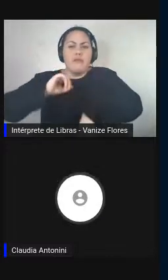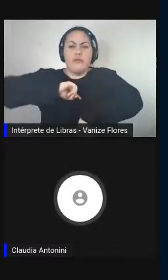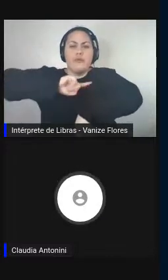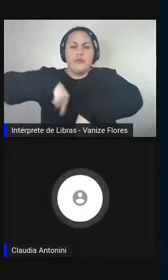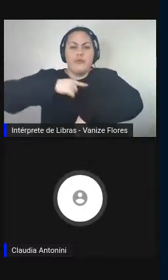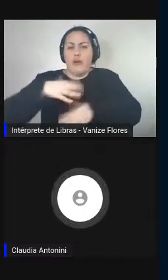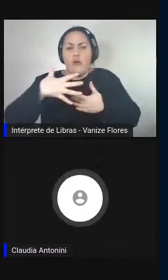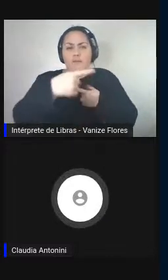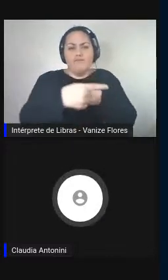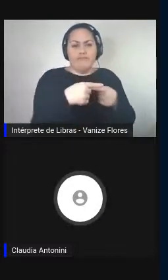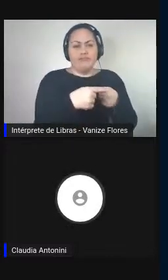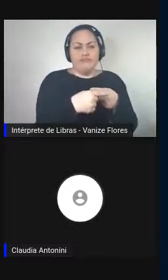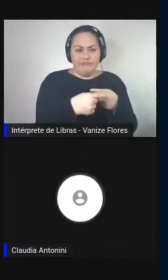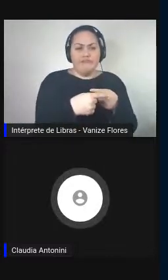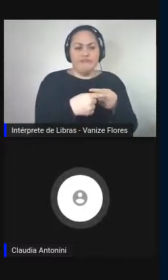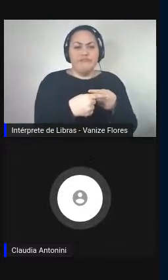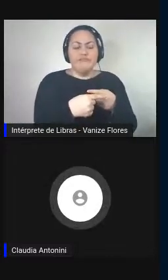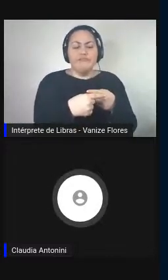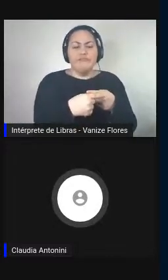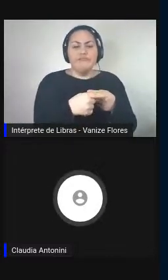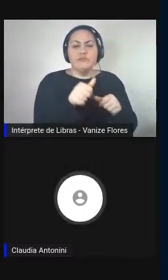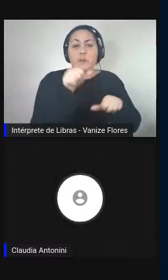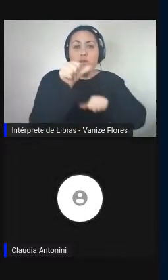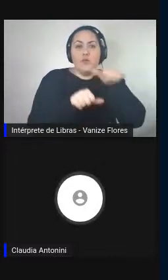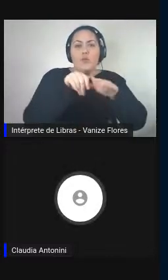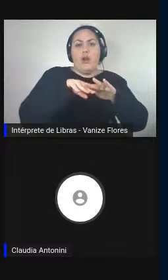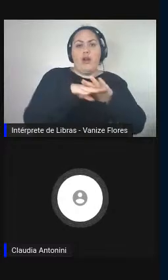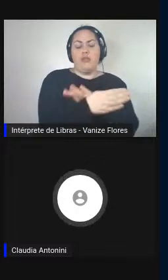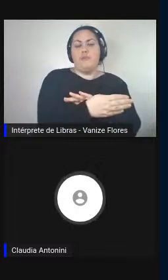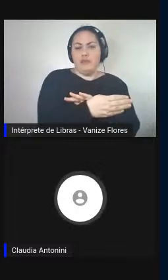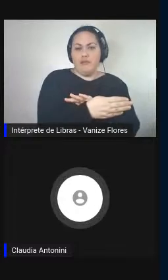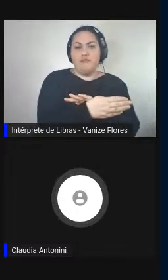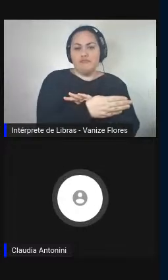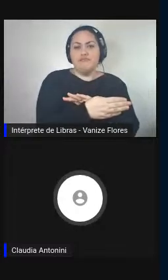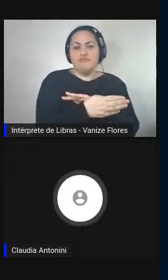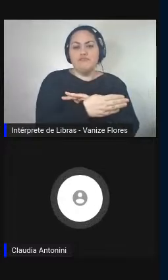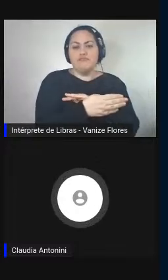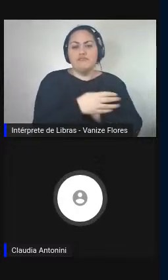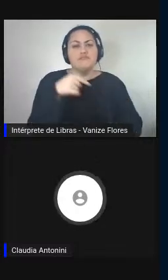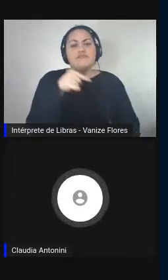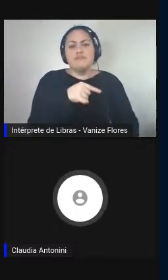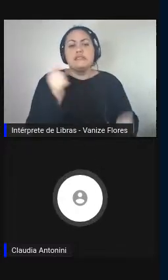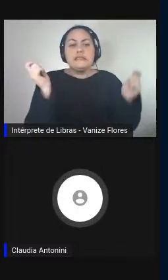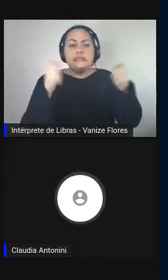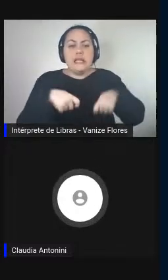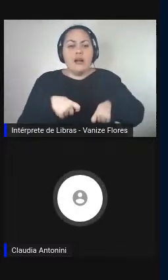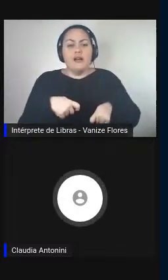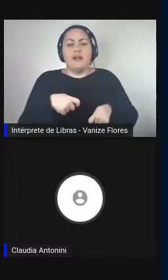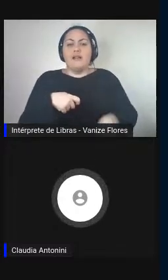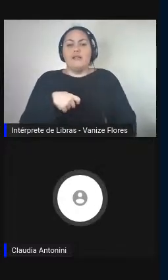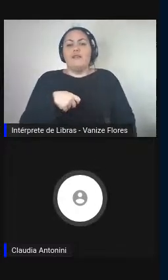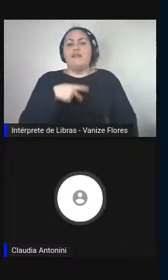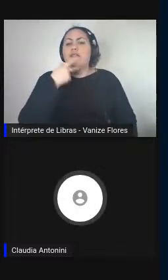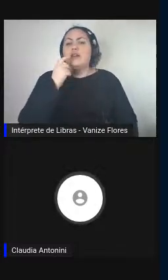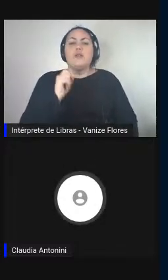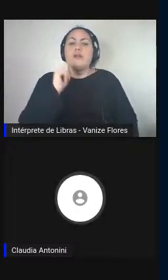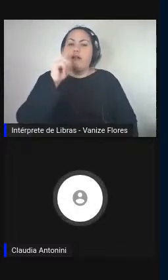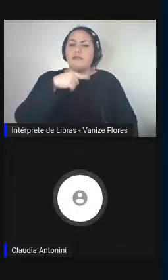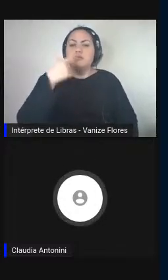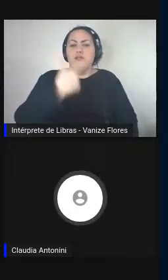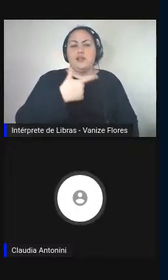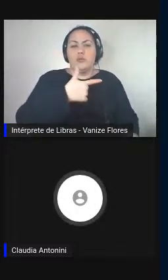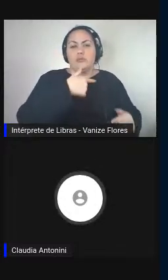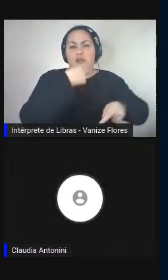mudança, sem dúvida, na frente de todos, que podemos chamar a segunda revolução